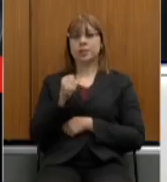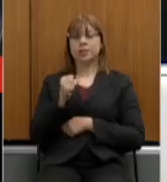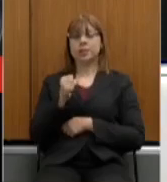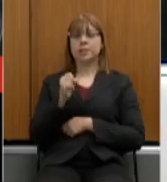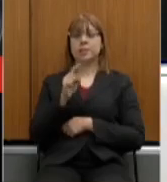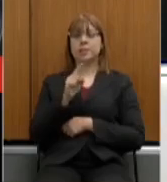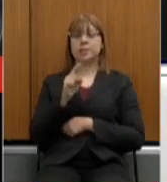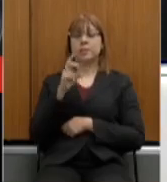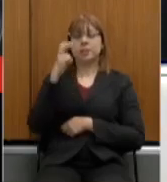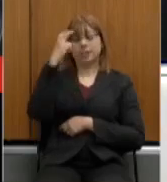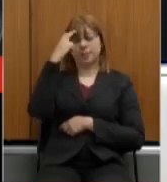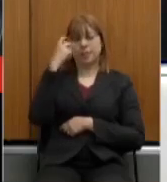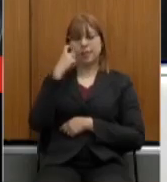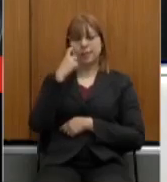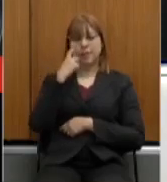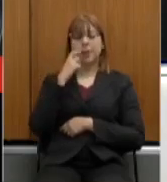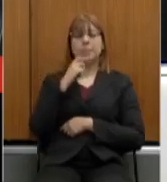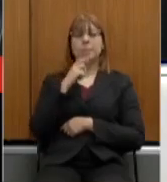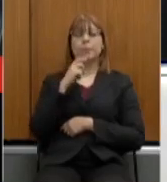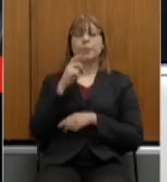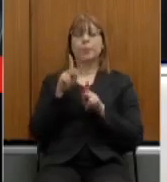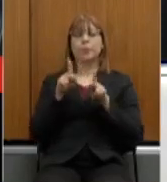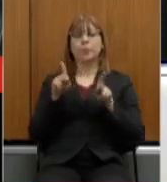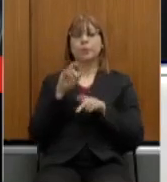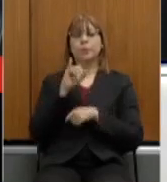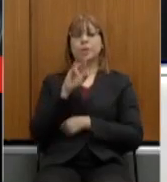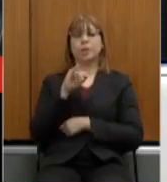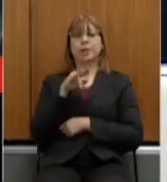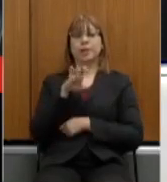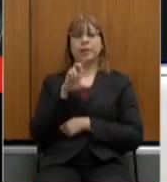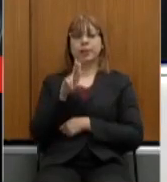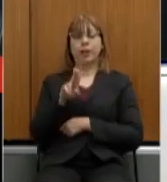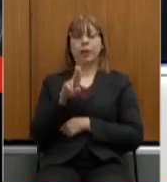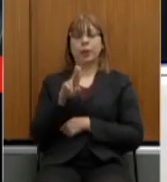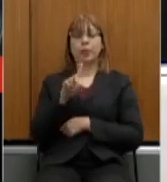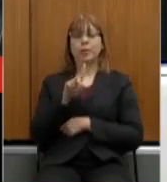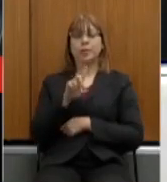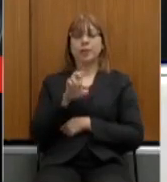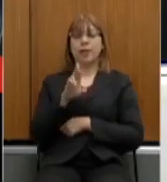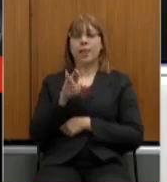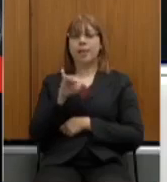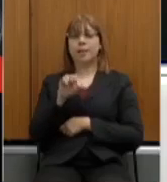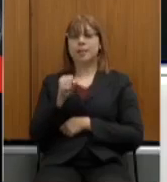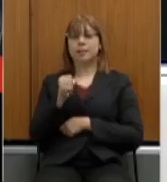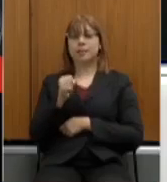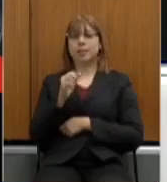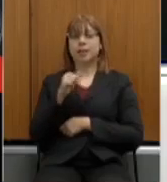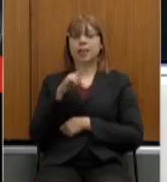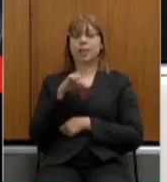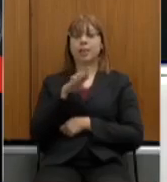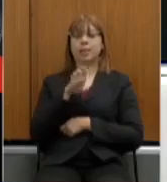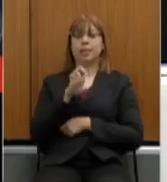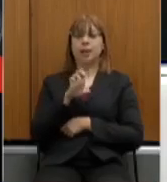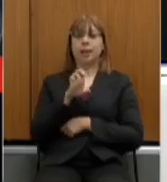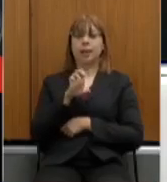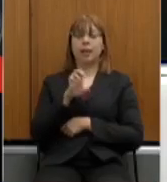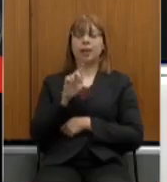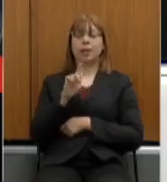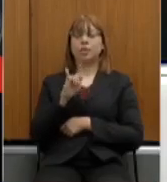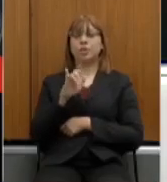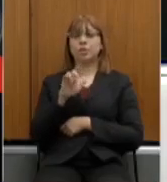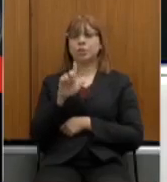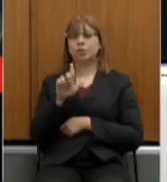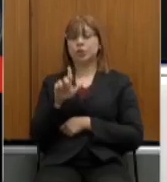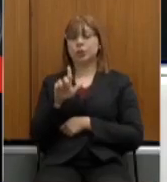Guilherme deputado professor Irineu deputado Zé Reis deputado André Quintão deputado Gil Pereira